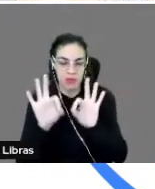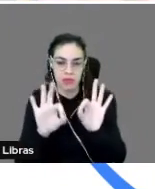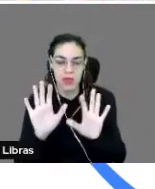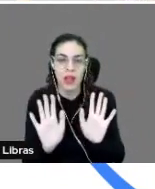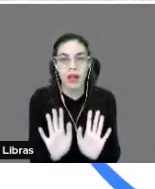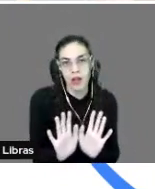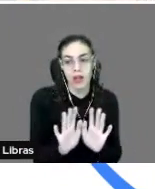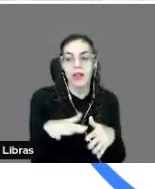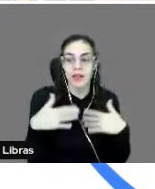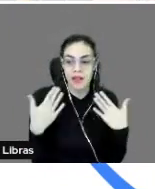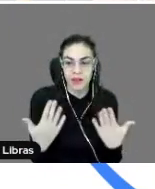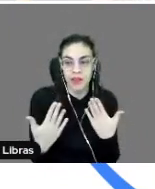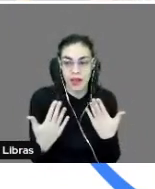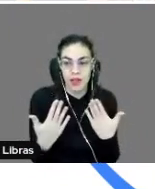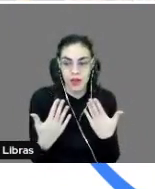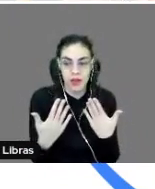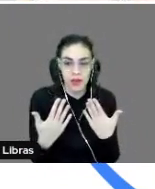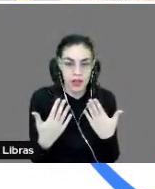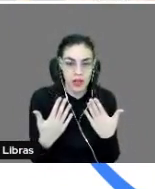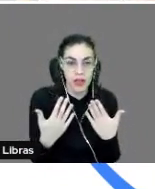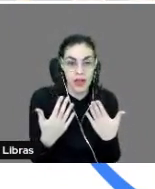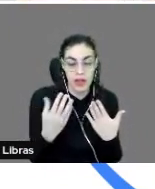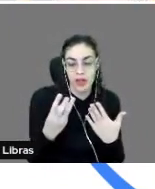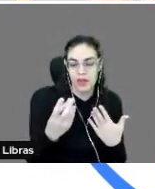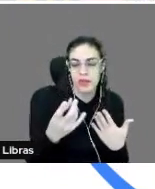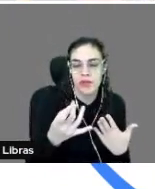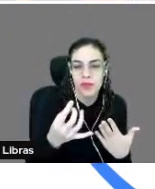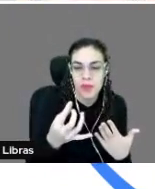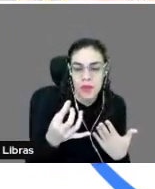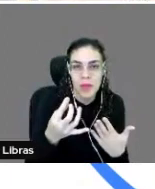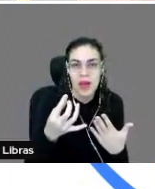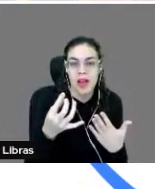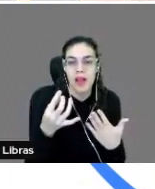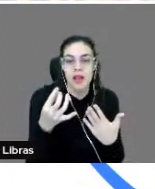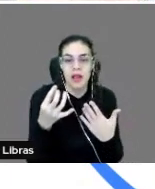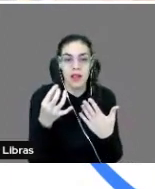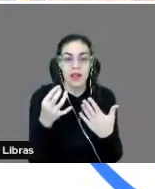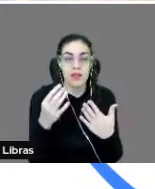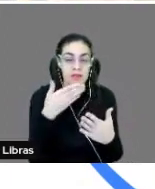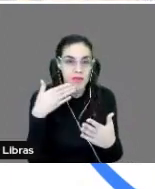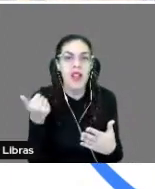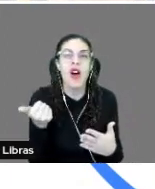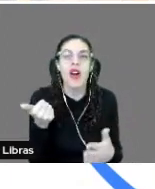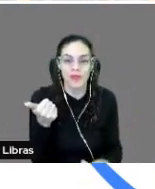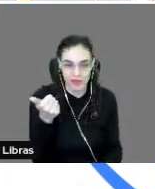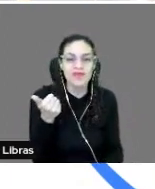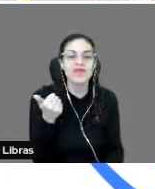Então, quanto mais dados a gente tiver, mais a gente consegue tornar essa aprendizagem